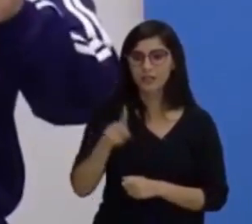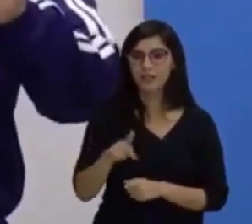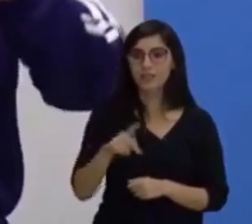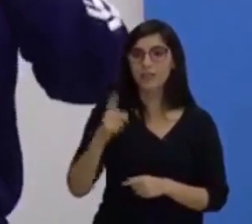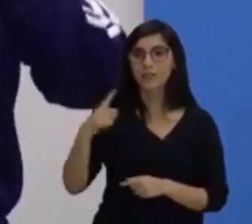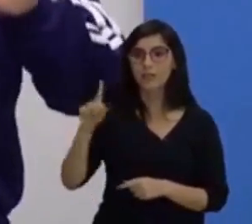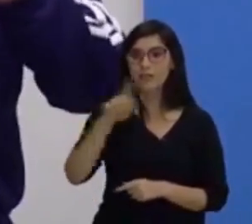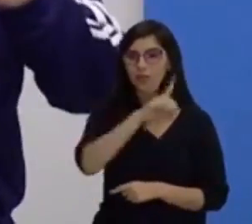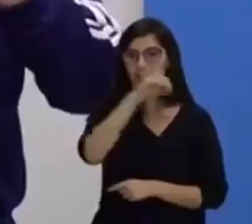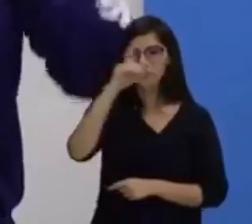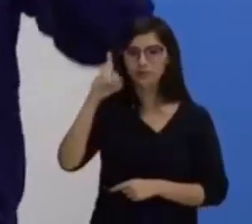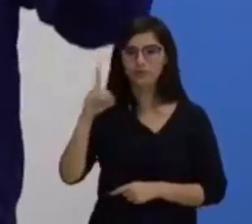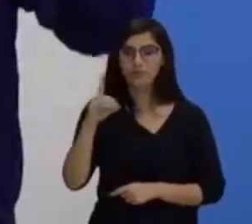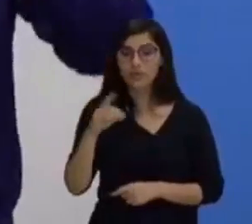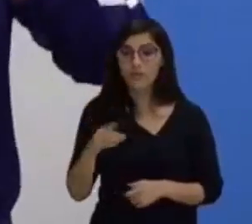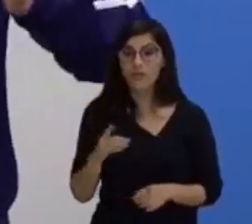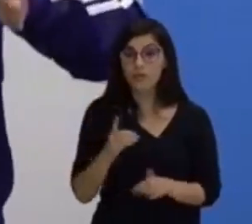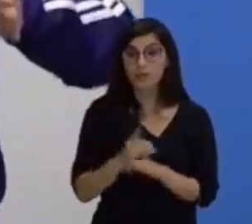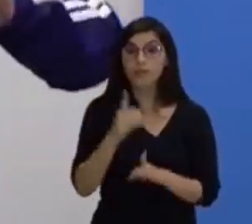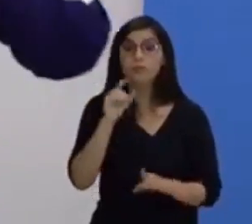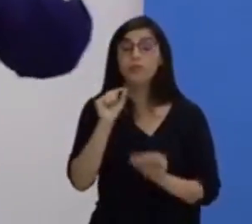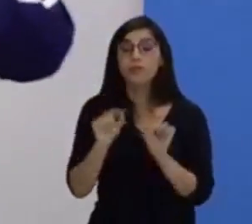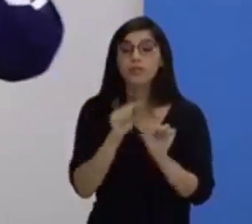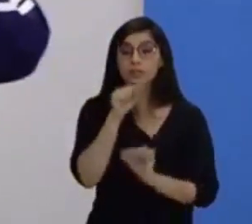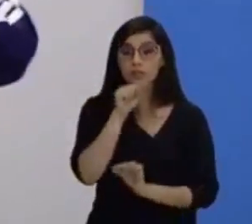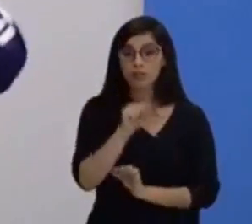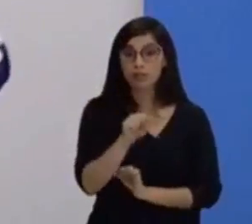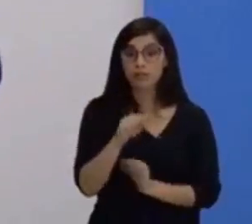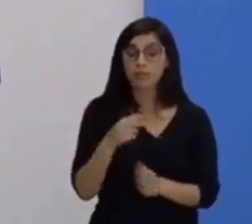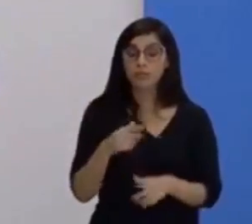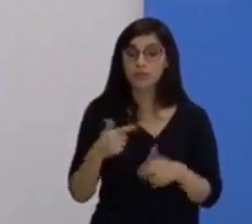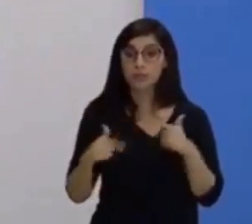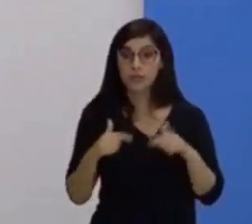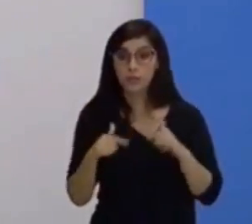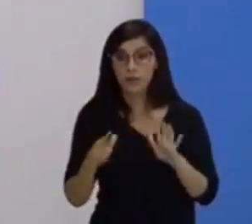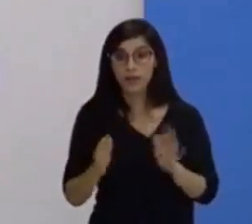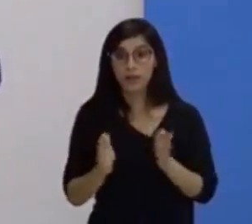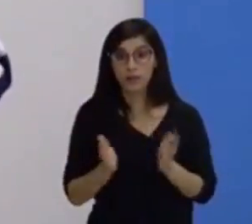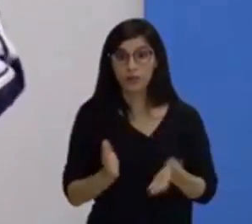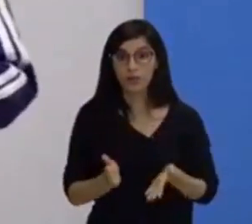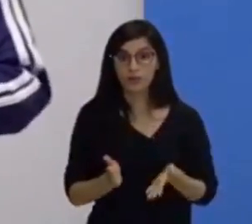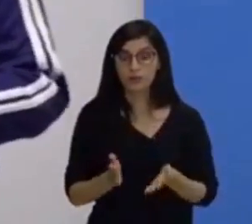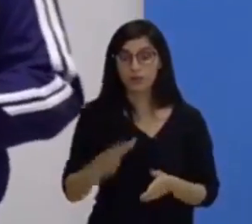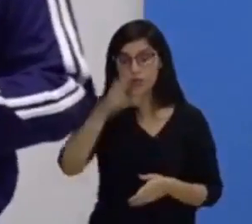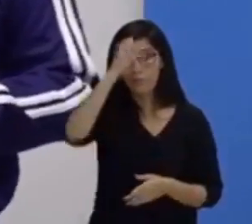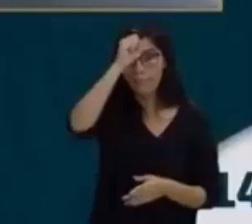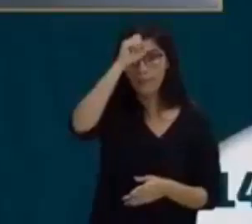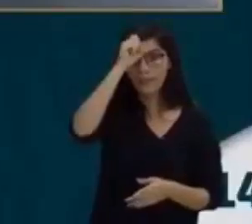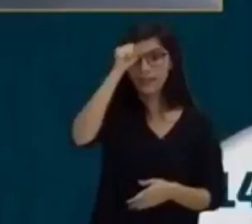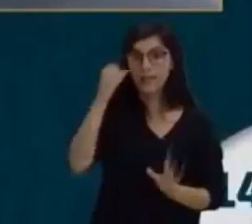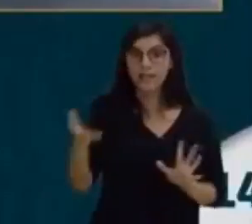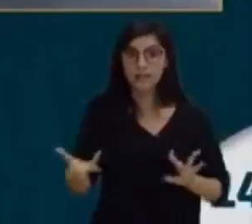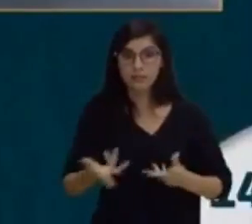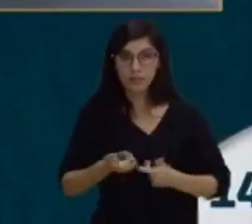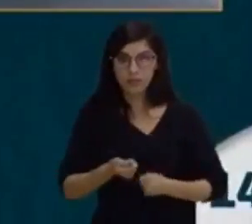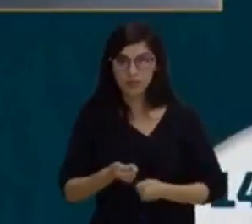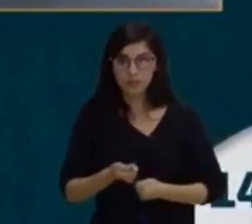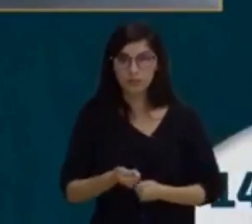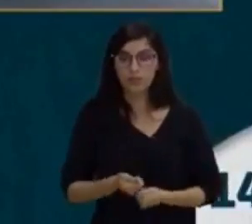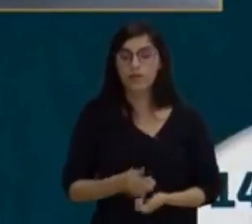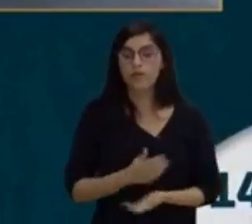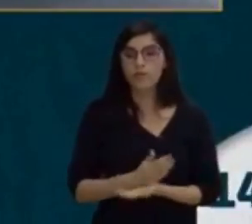Vamos descobrir o que são isso e nós vamos trabalhar hoje, especificamente nesta aula, com uma dessas habilidades. Vamos lá, para ver se você